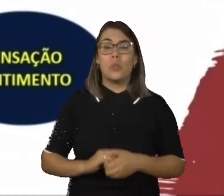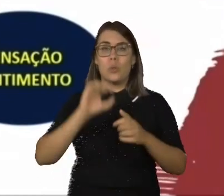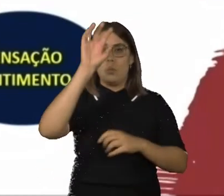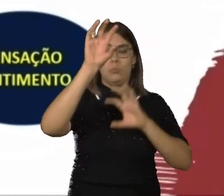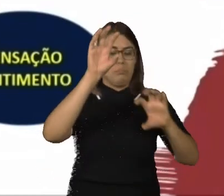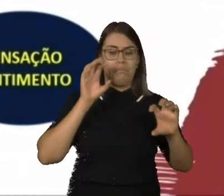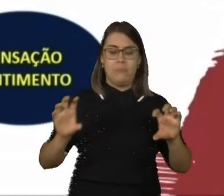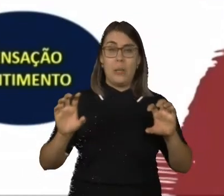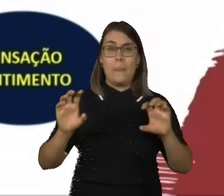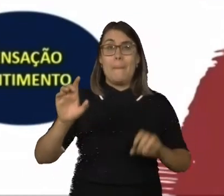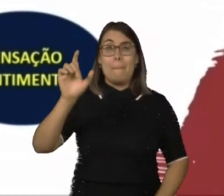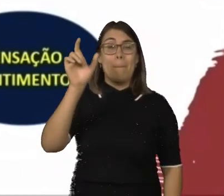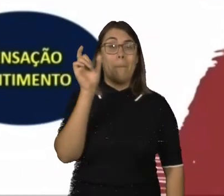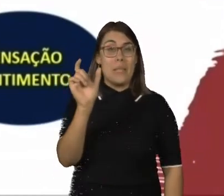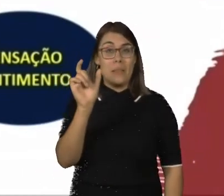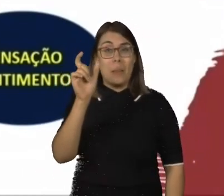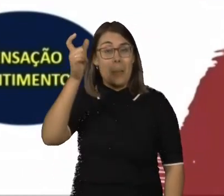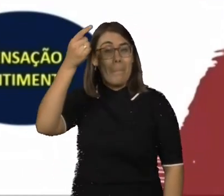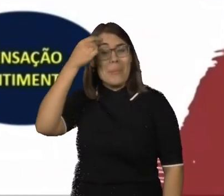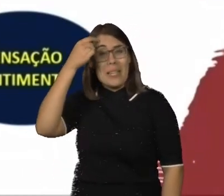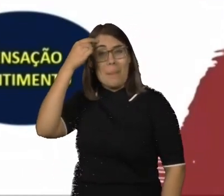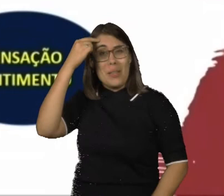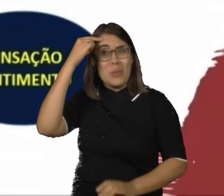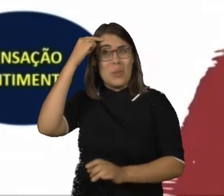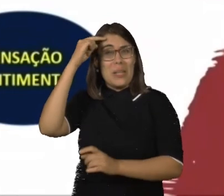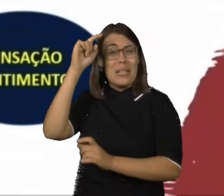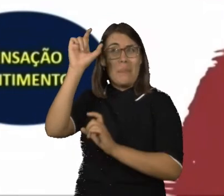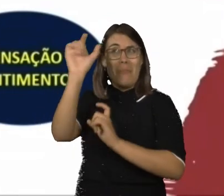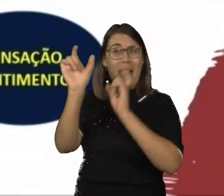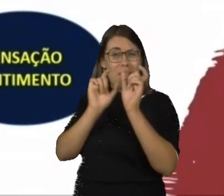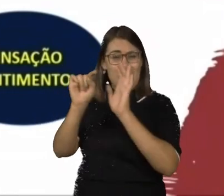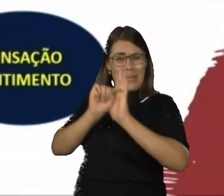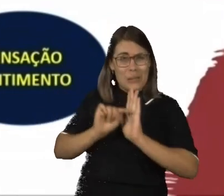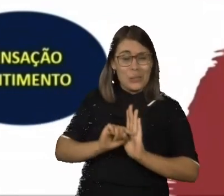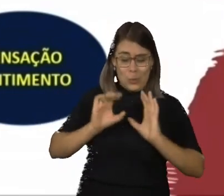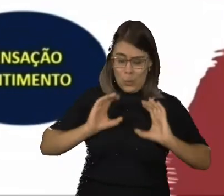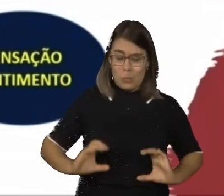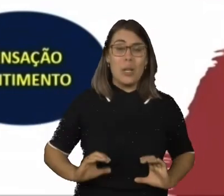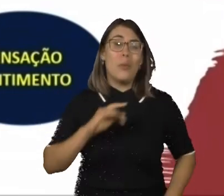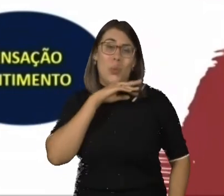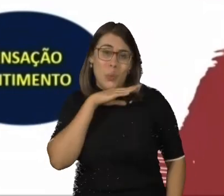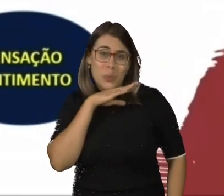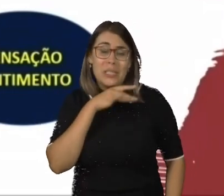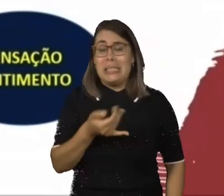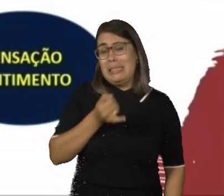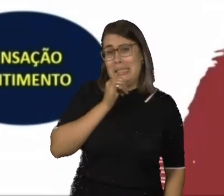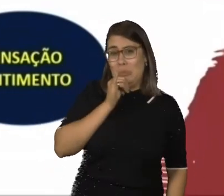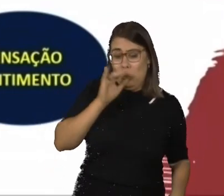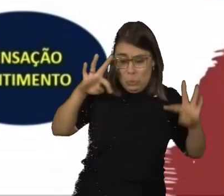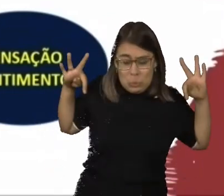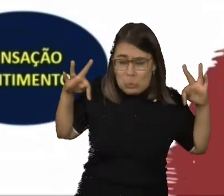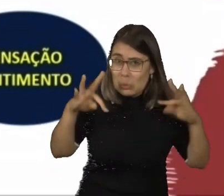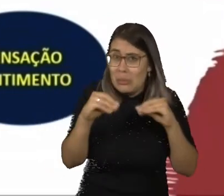negativo, eu vou ter uma sensação ruim que vai me transformar num comportamento ruim. Vamos dar um exemplo. Ai, hoje, tudo